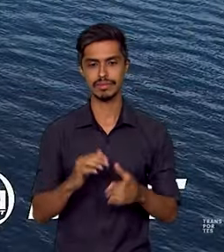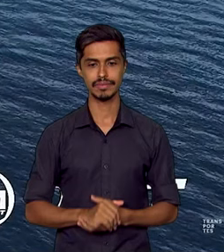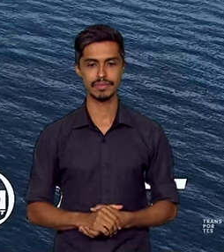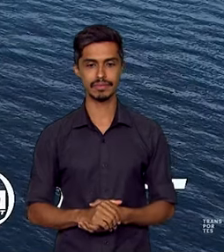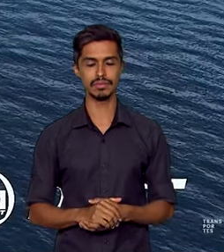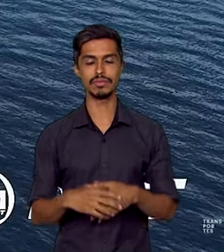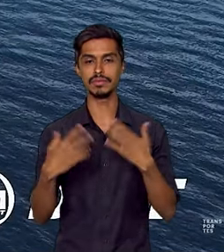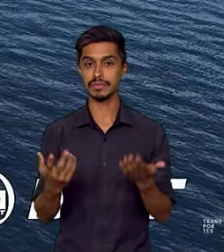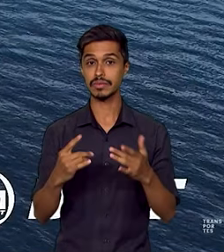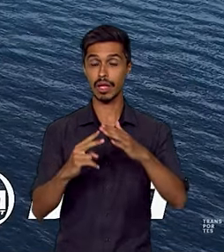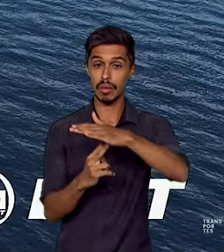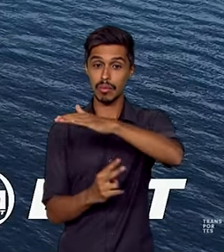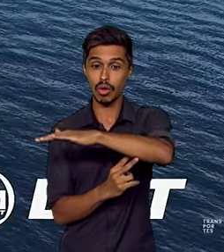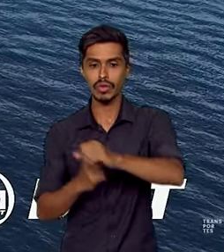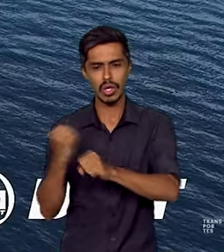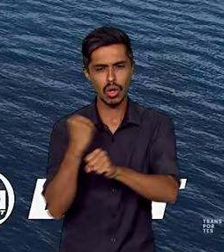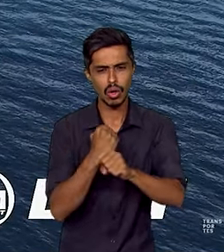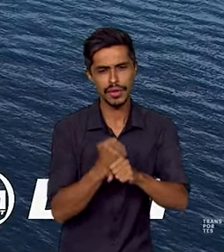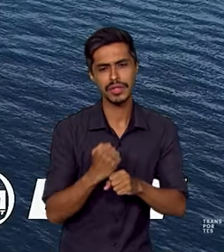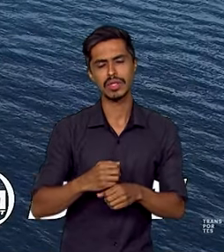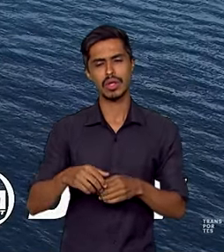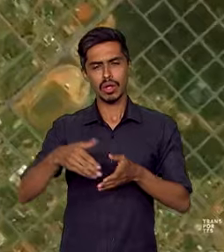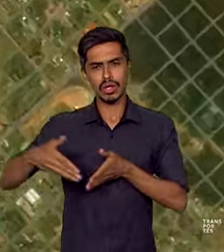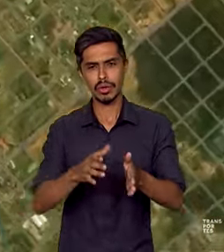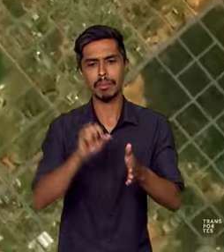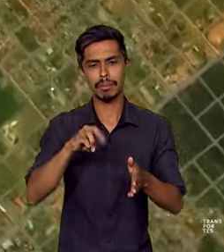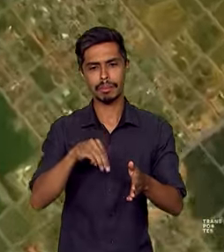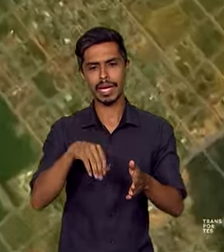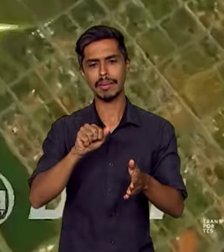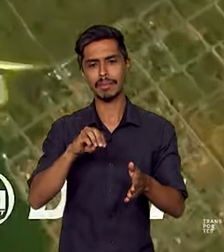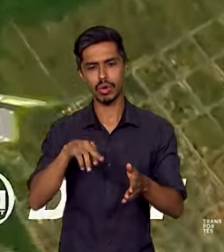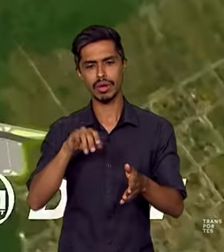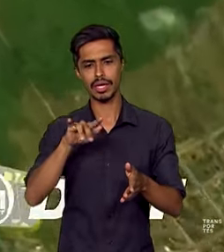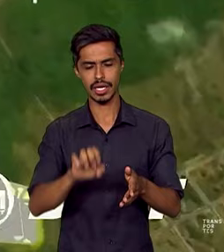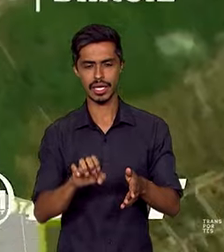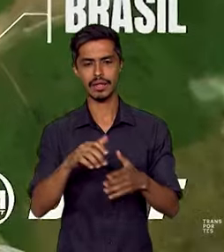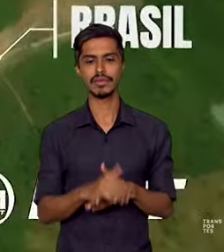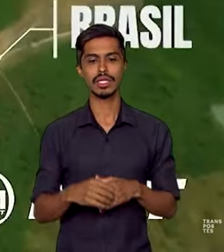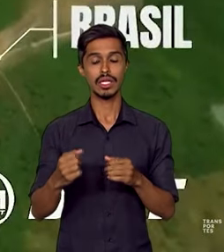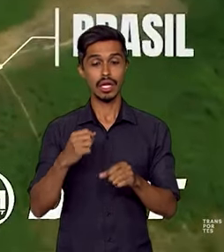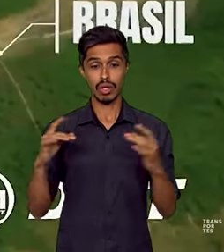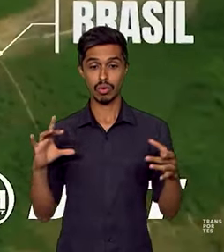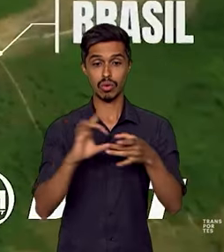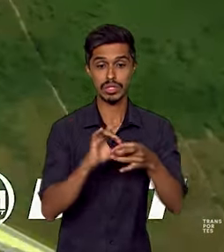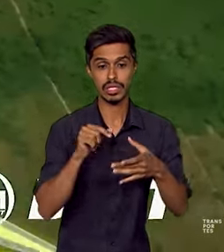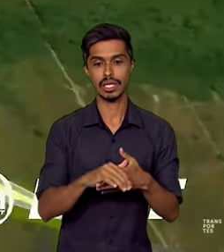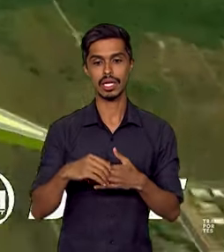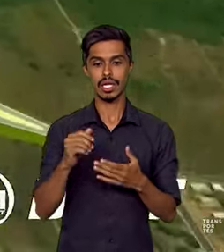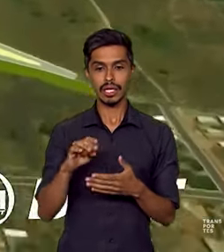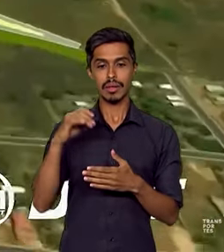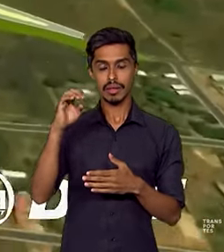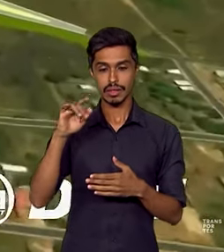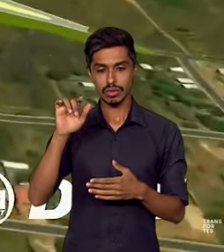A ponte binacional, que será construída sobre o rio Mamoré, vai ligar as cidades de Guajaramirim, em Rondônia, e